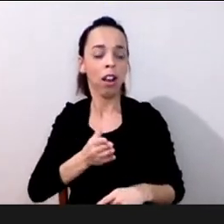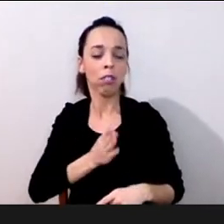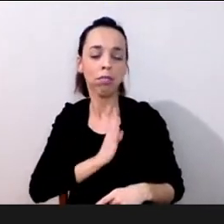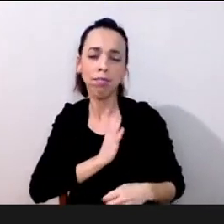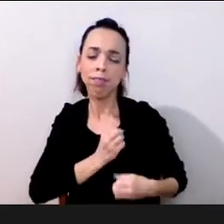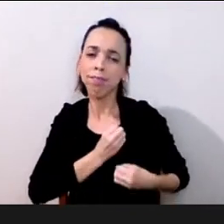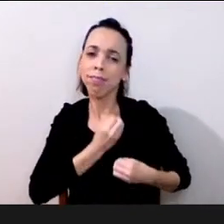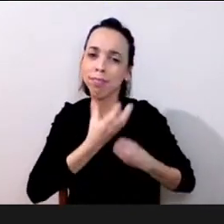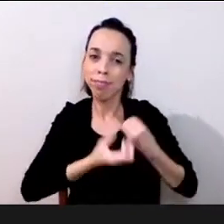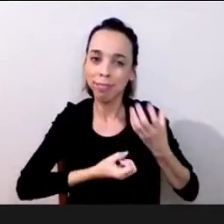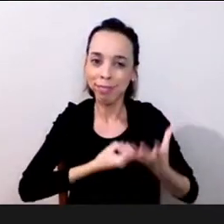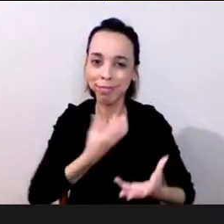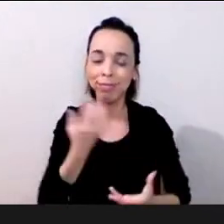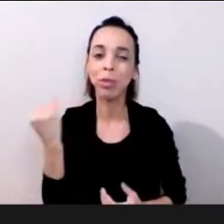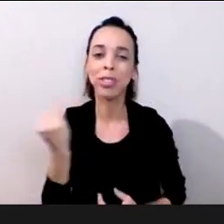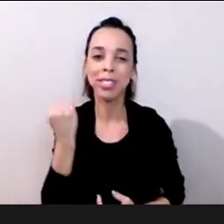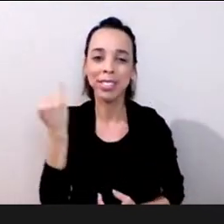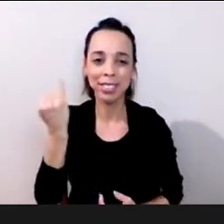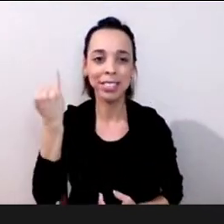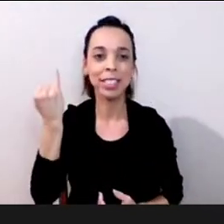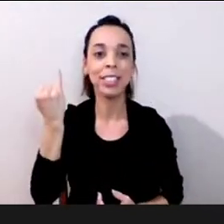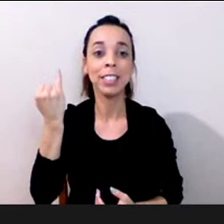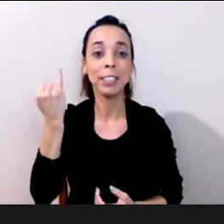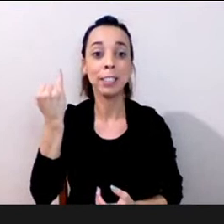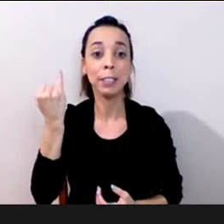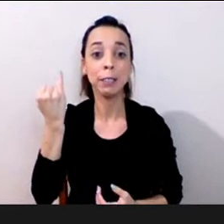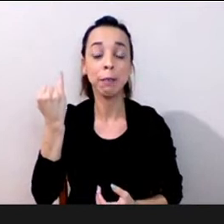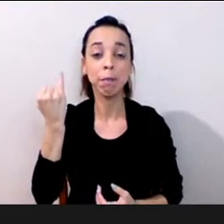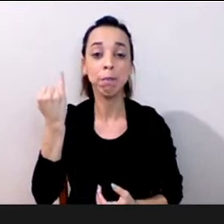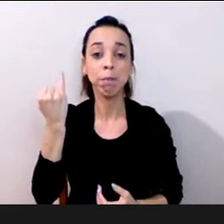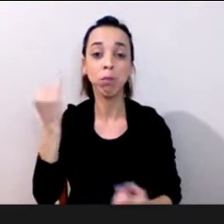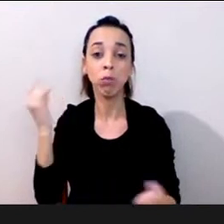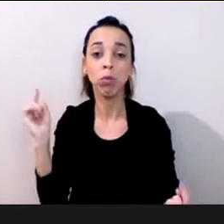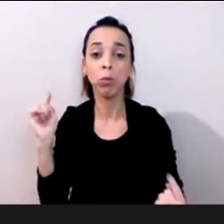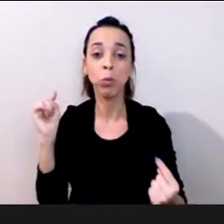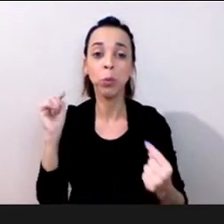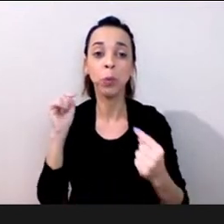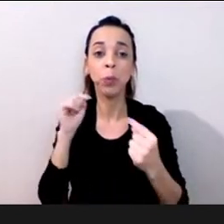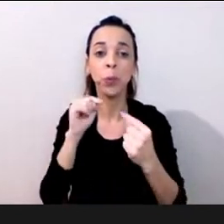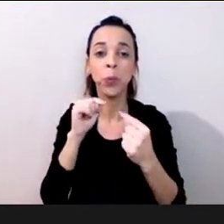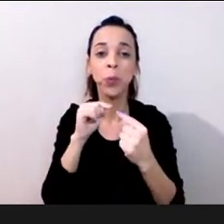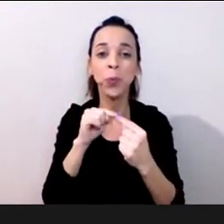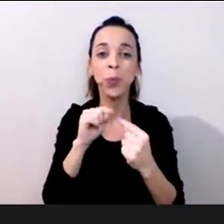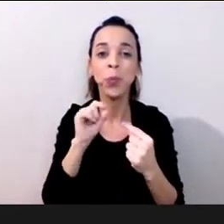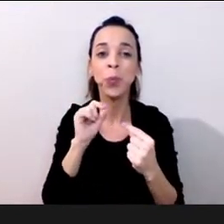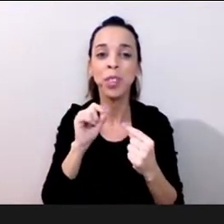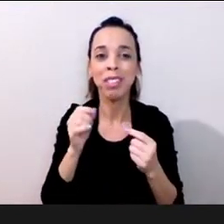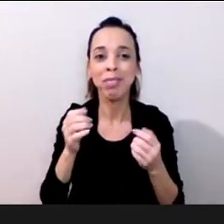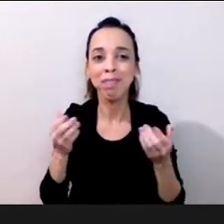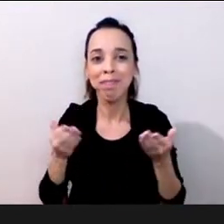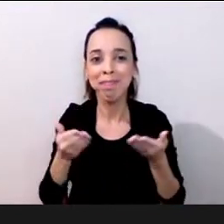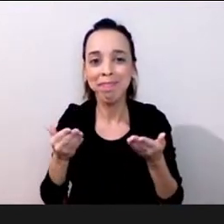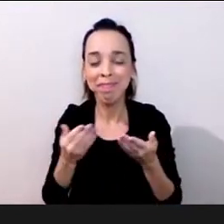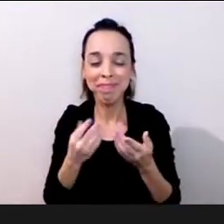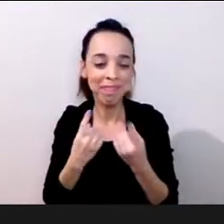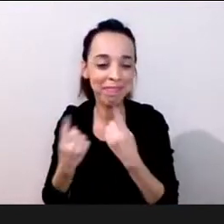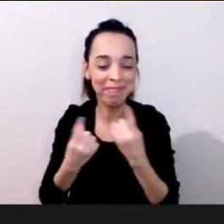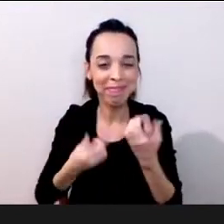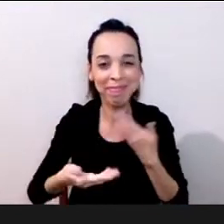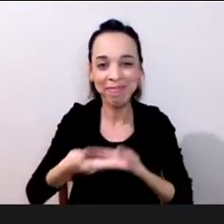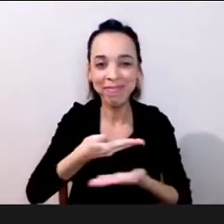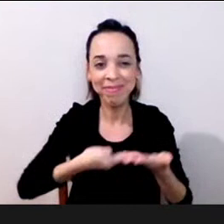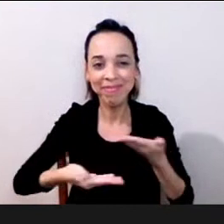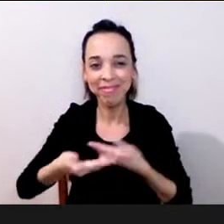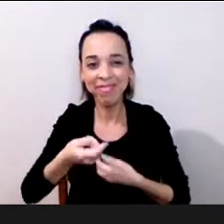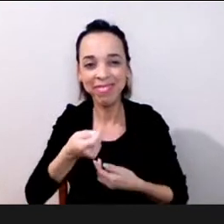essa intencionalidade vem muito ao encontro que para finalizar aqui o nosso bate-papo eu gostaria de